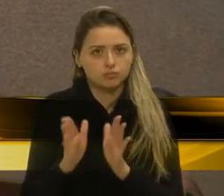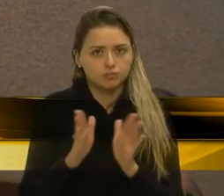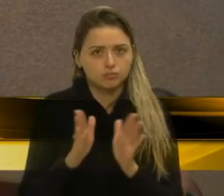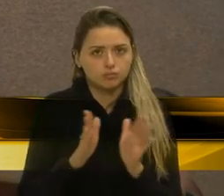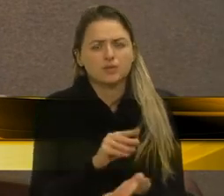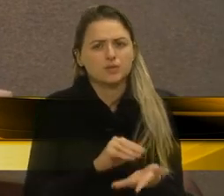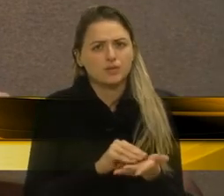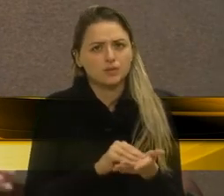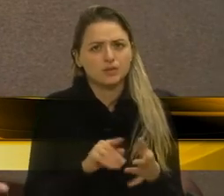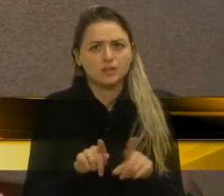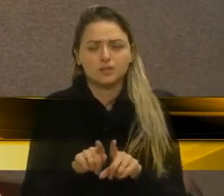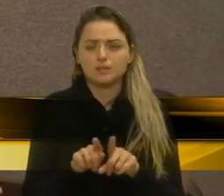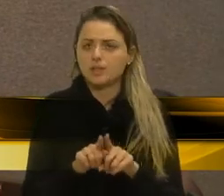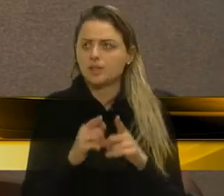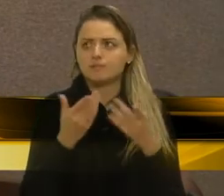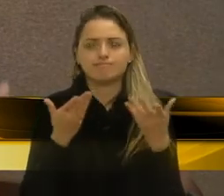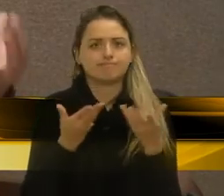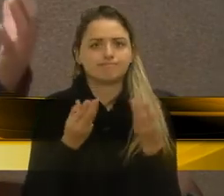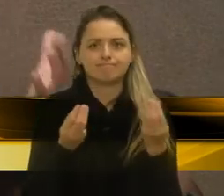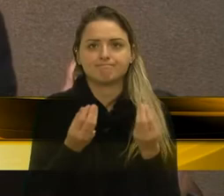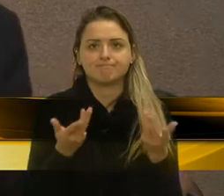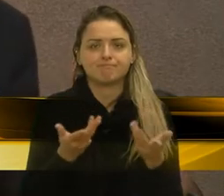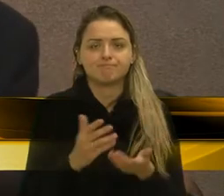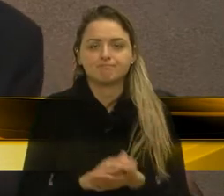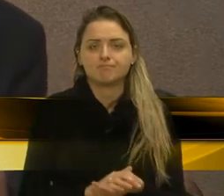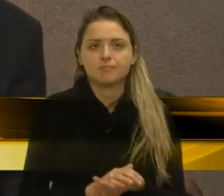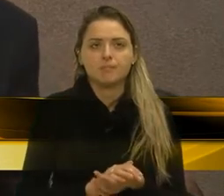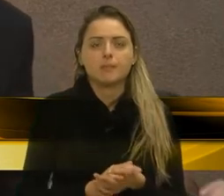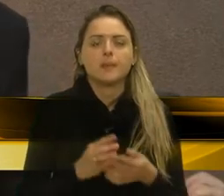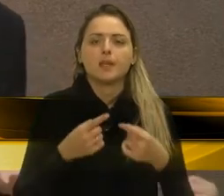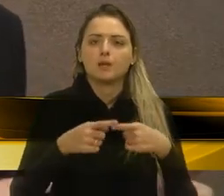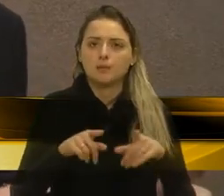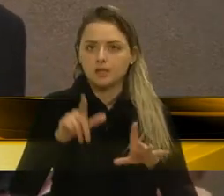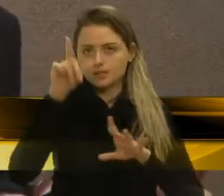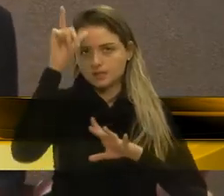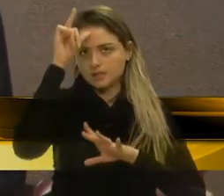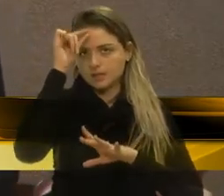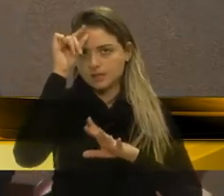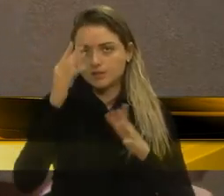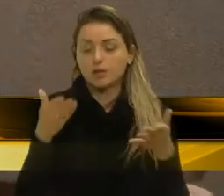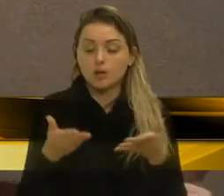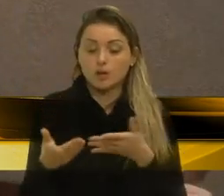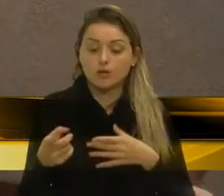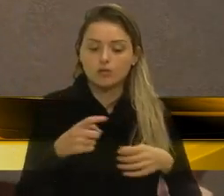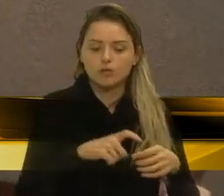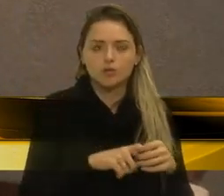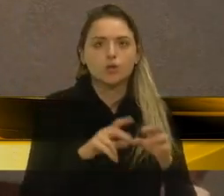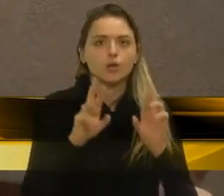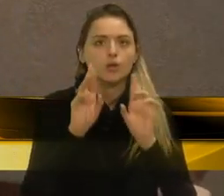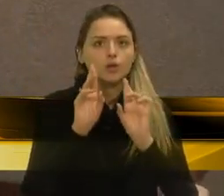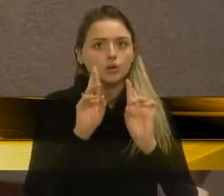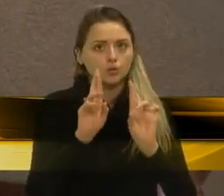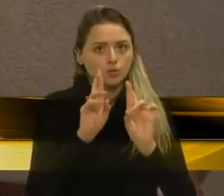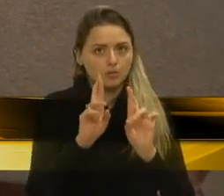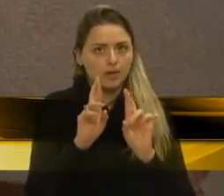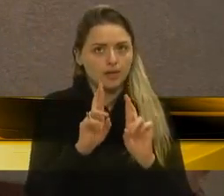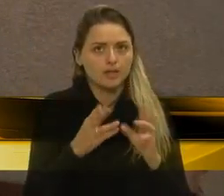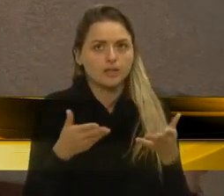professores, então, mas, graças a Deus, agora estão de volta, esperamos que esses, nossas